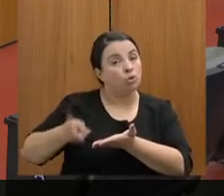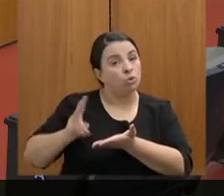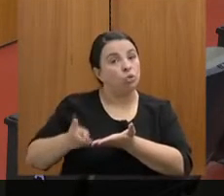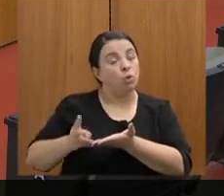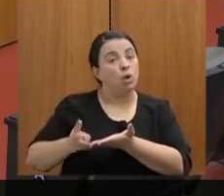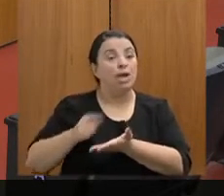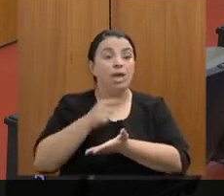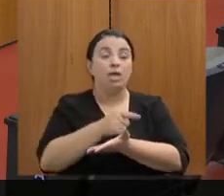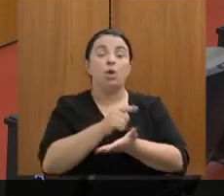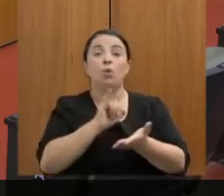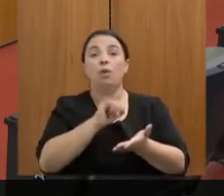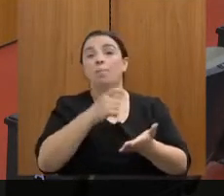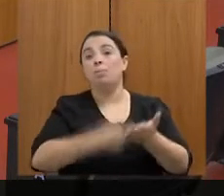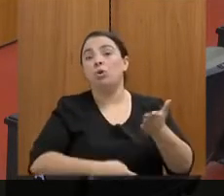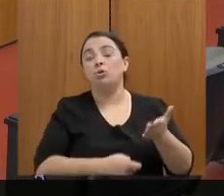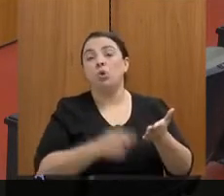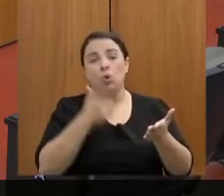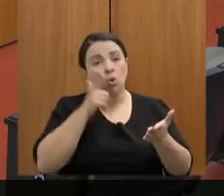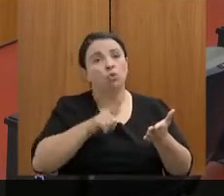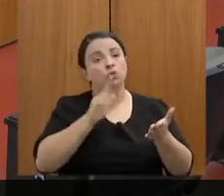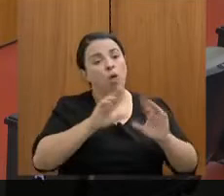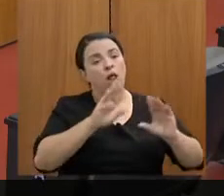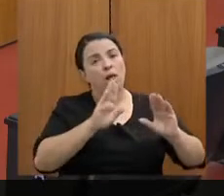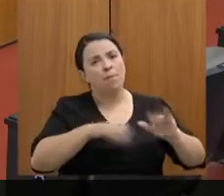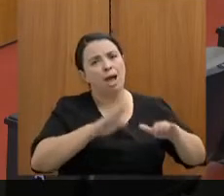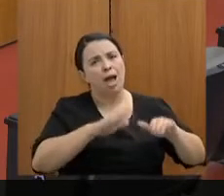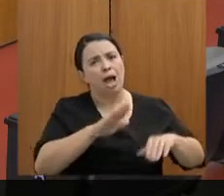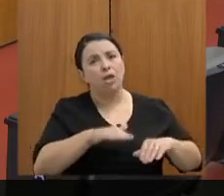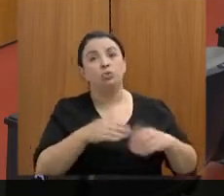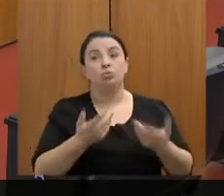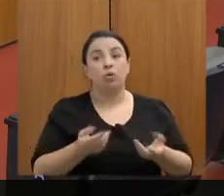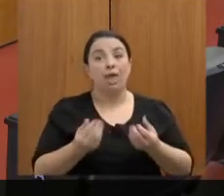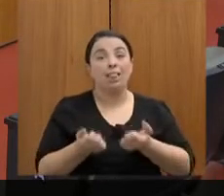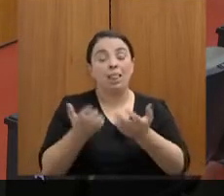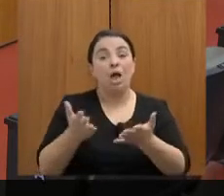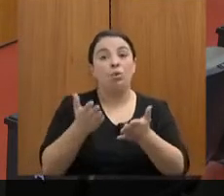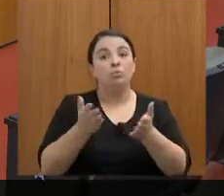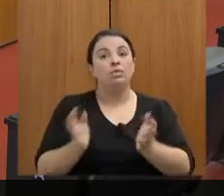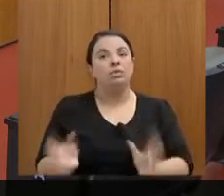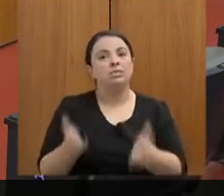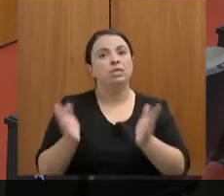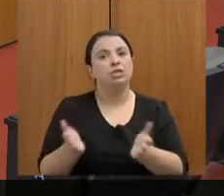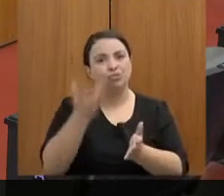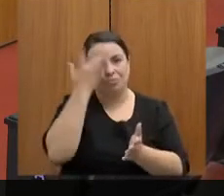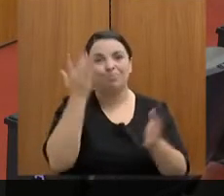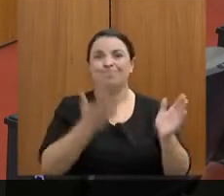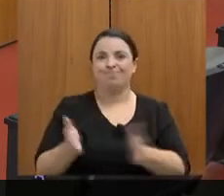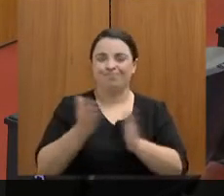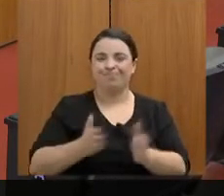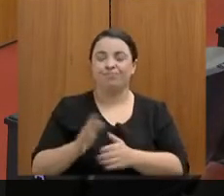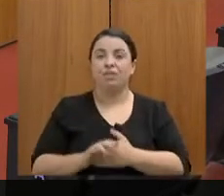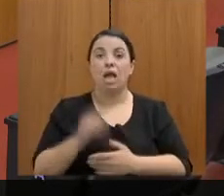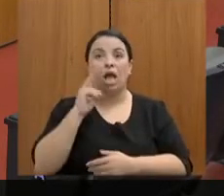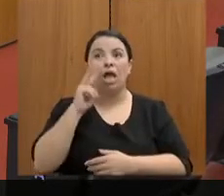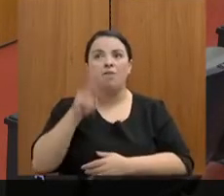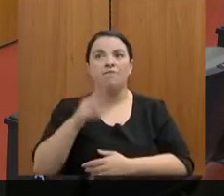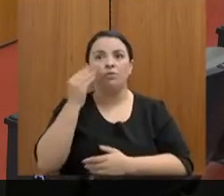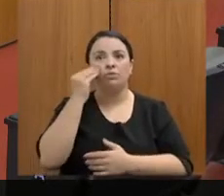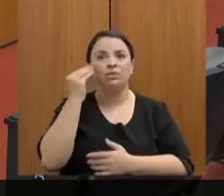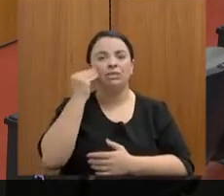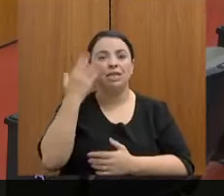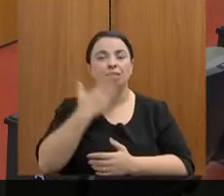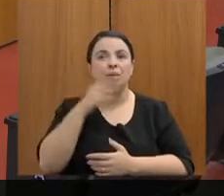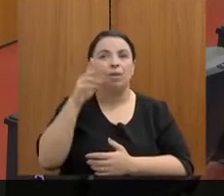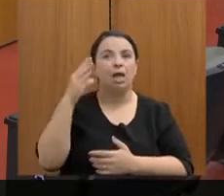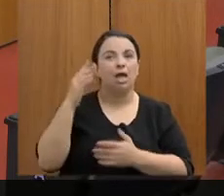imposto proporcionalmente mais baixo e, assim, incentivando a nossa cadeia. A viu o Estado de São Paulo, o Estado de Goiás, já antecipando